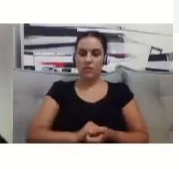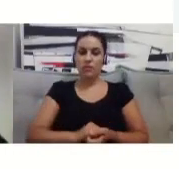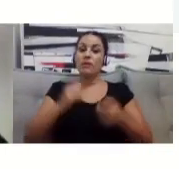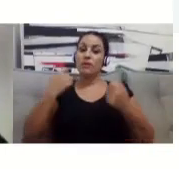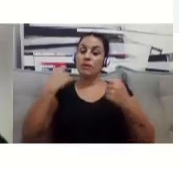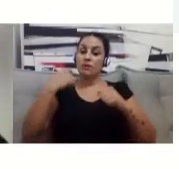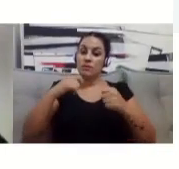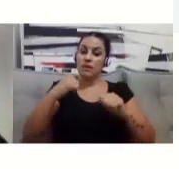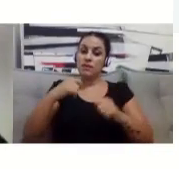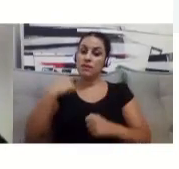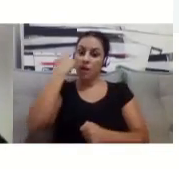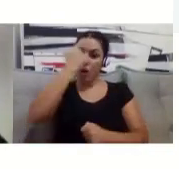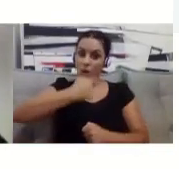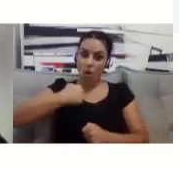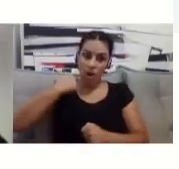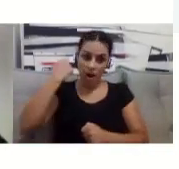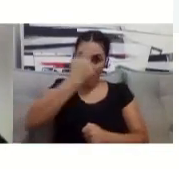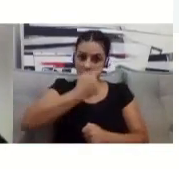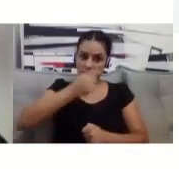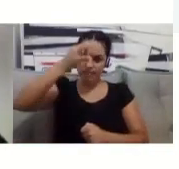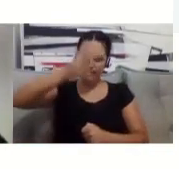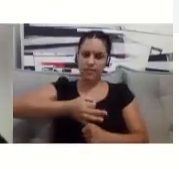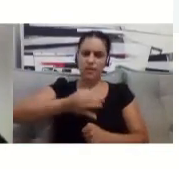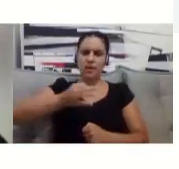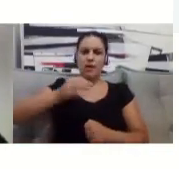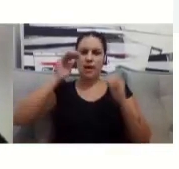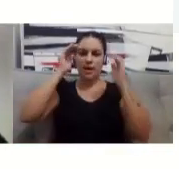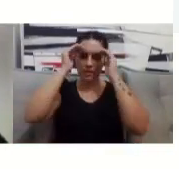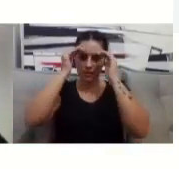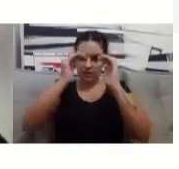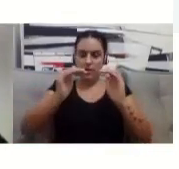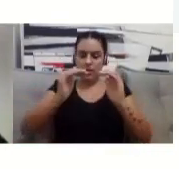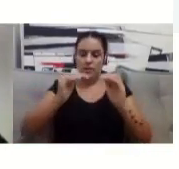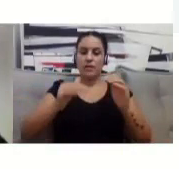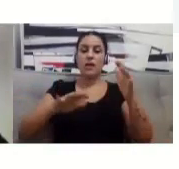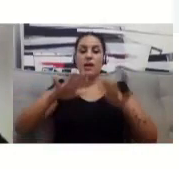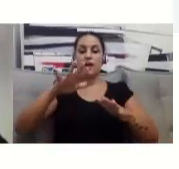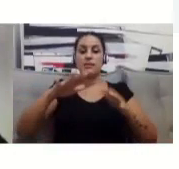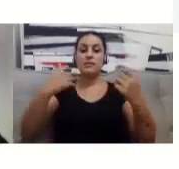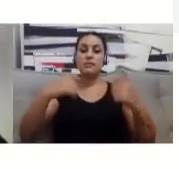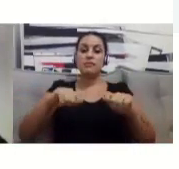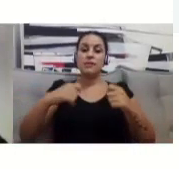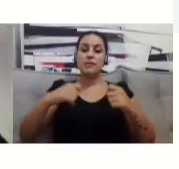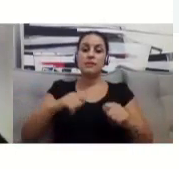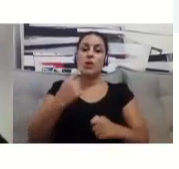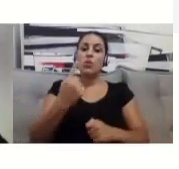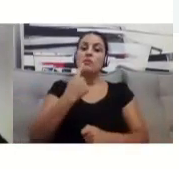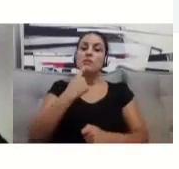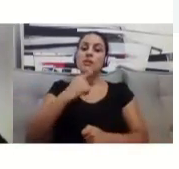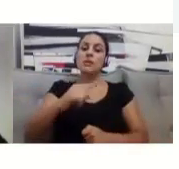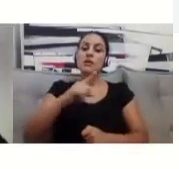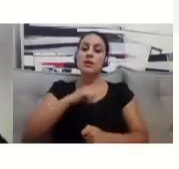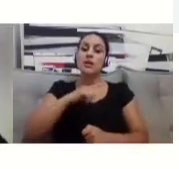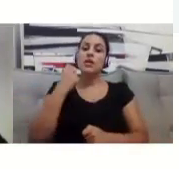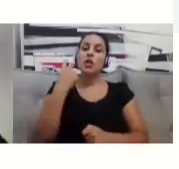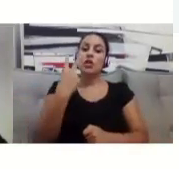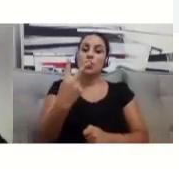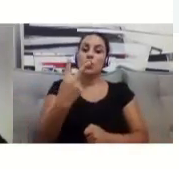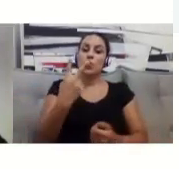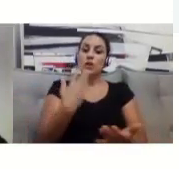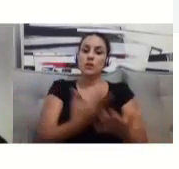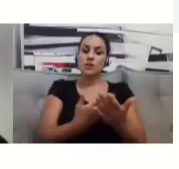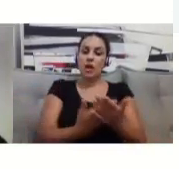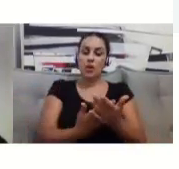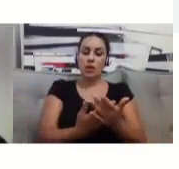destinar dois dias da semana para a aula presencial ou webconferência, no nosso caso de